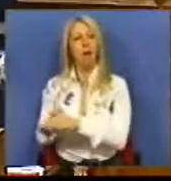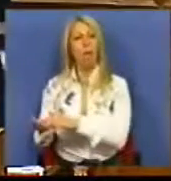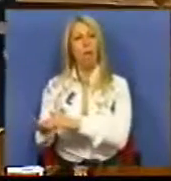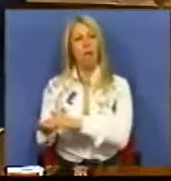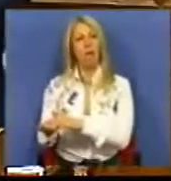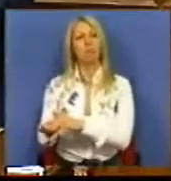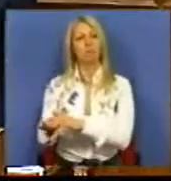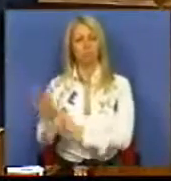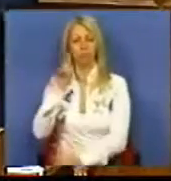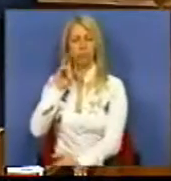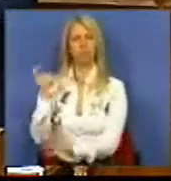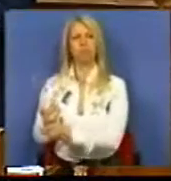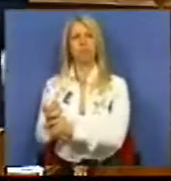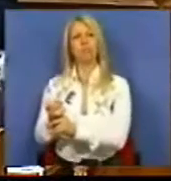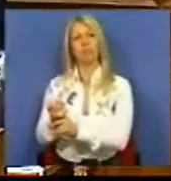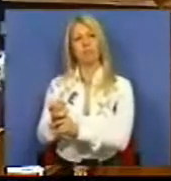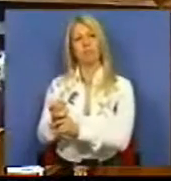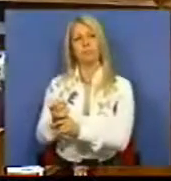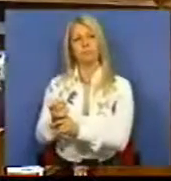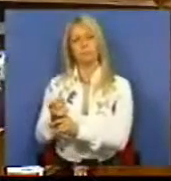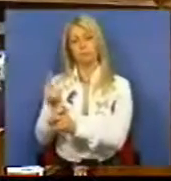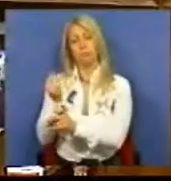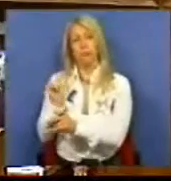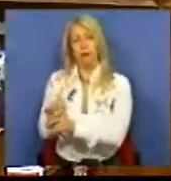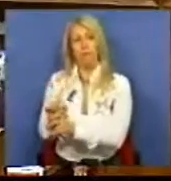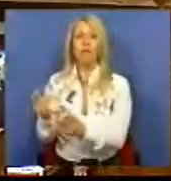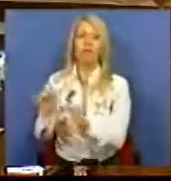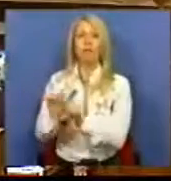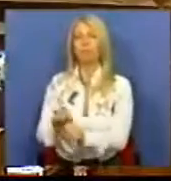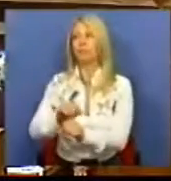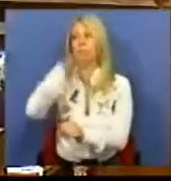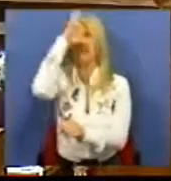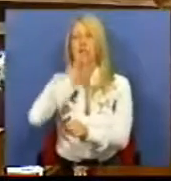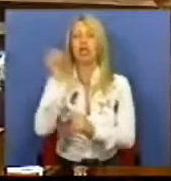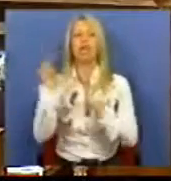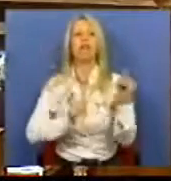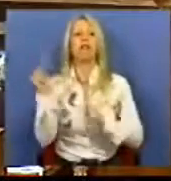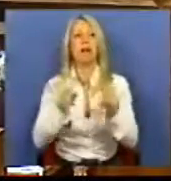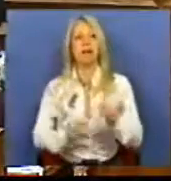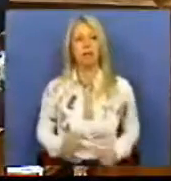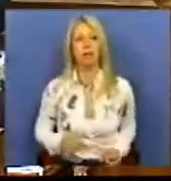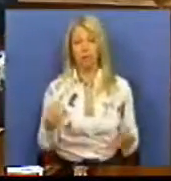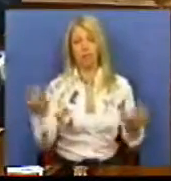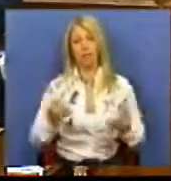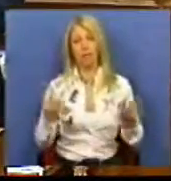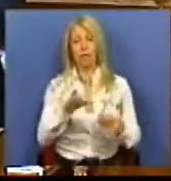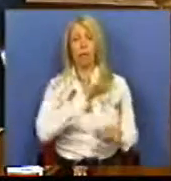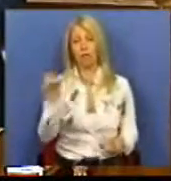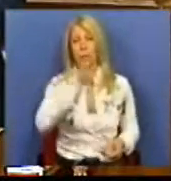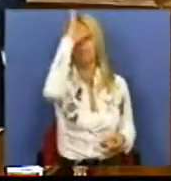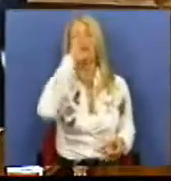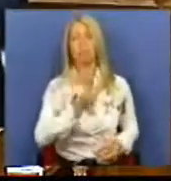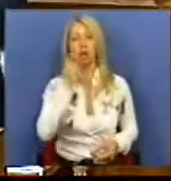um guardião dessa cativação, que é o Ministério das Finanças. De facto, Sr. Primeiro-Ministro,